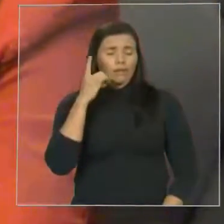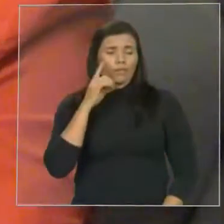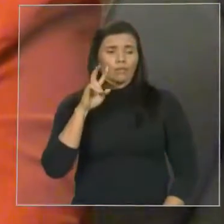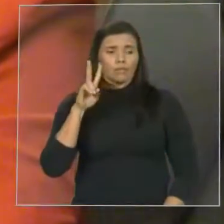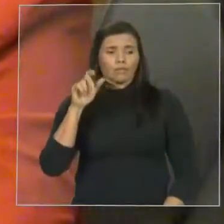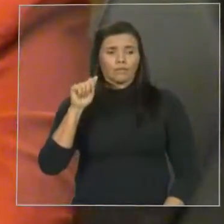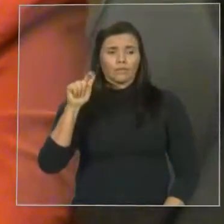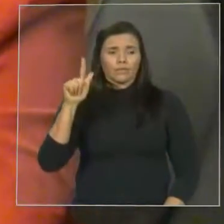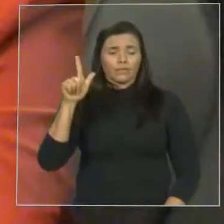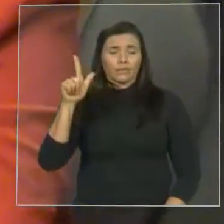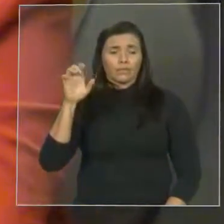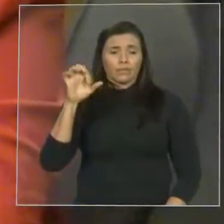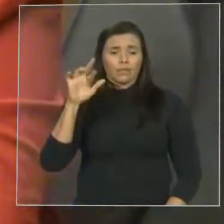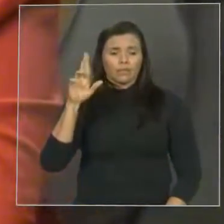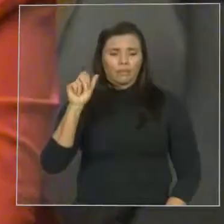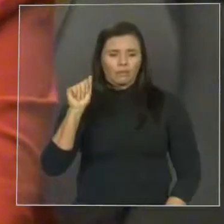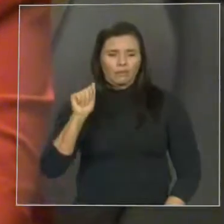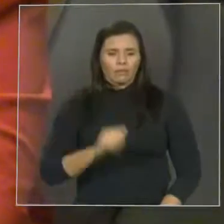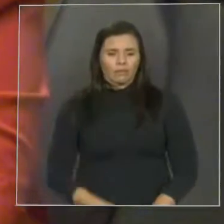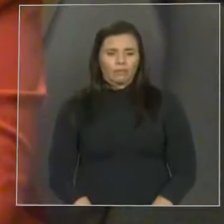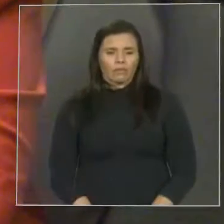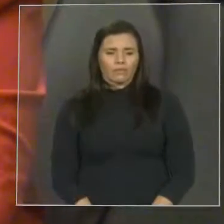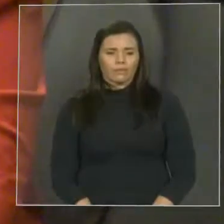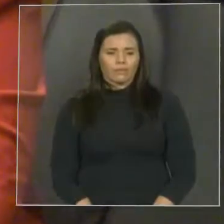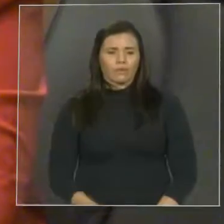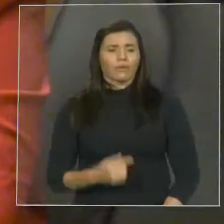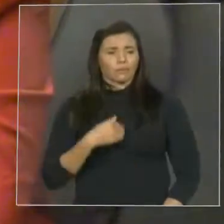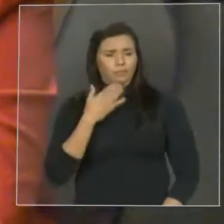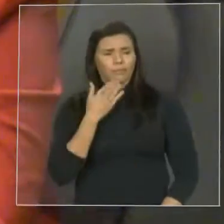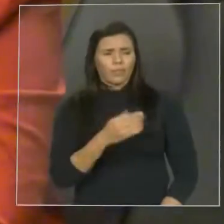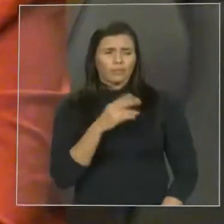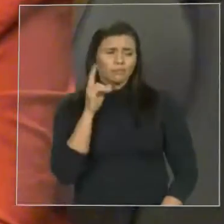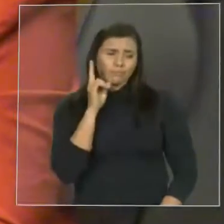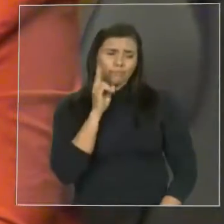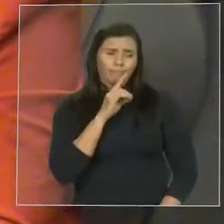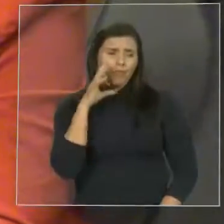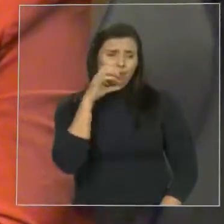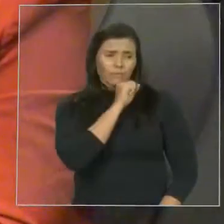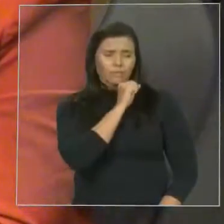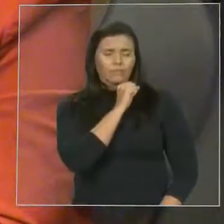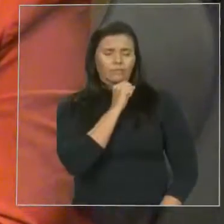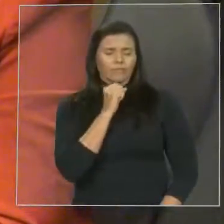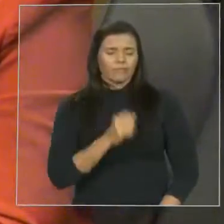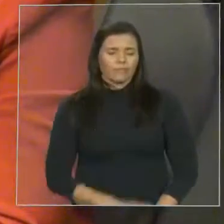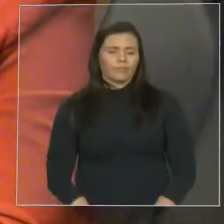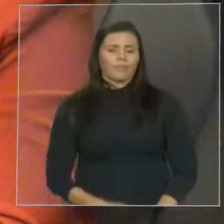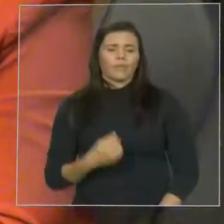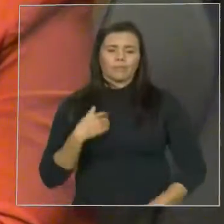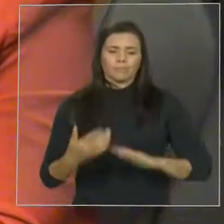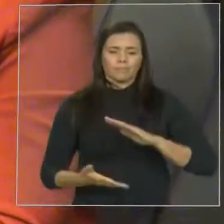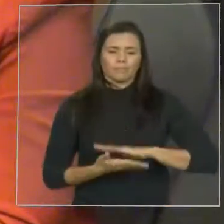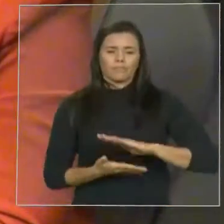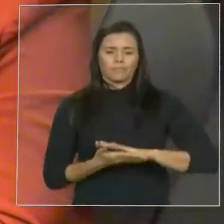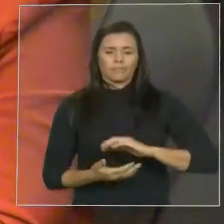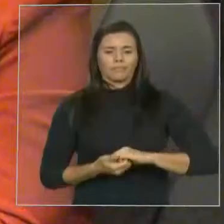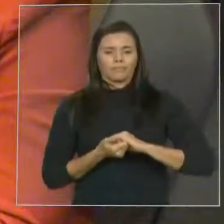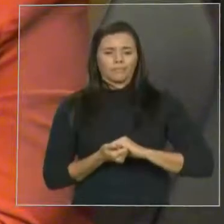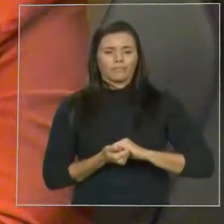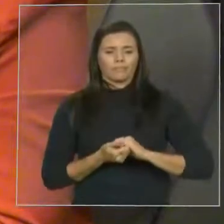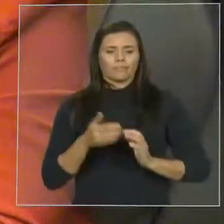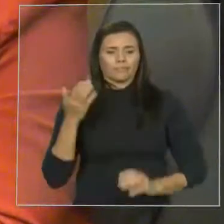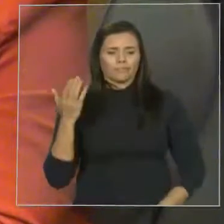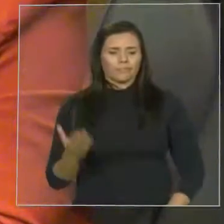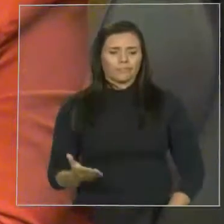Vou pedir que a V. Exª seja breve. Quero parabenizar, deputado, mais uma vez, por subir à tribuna e levar